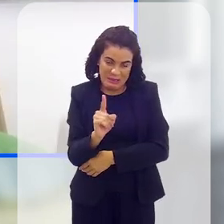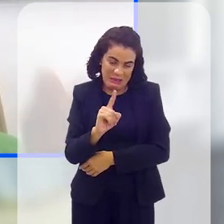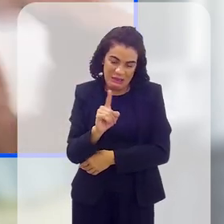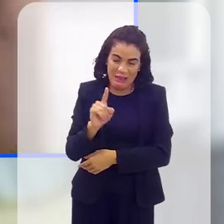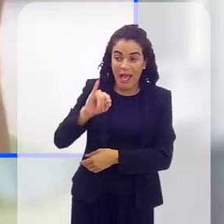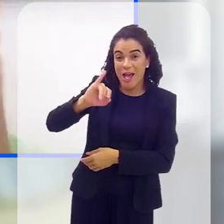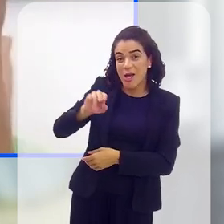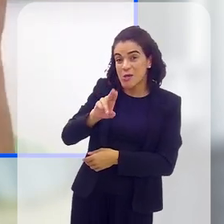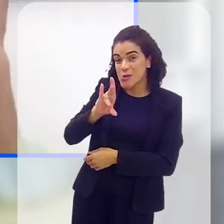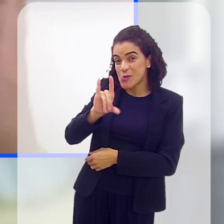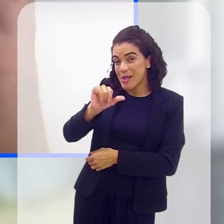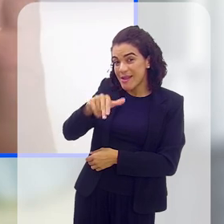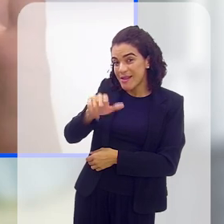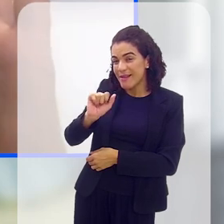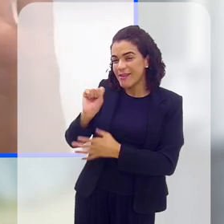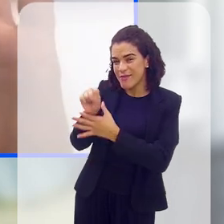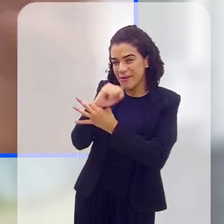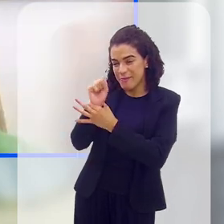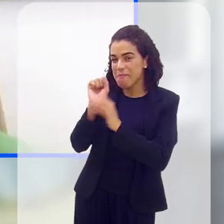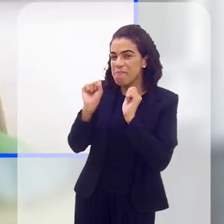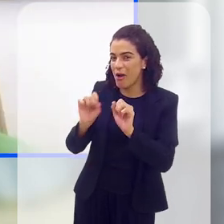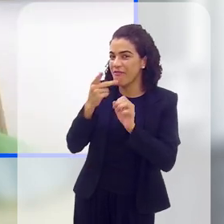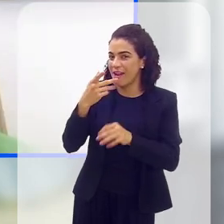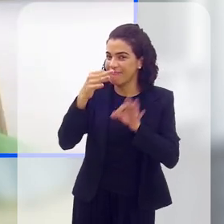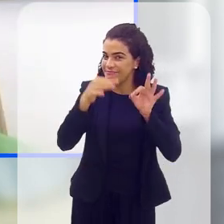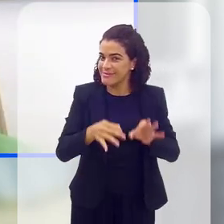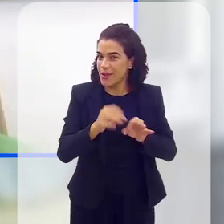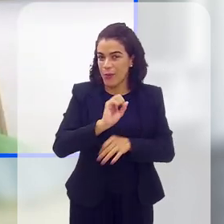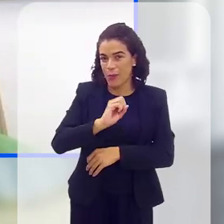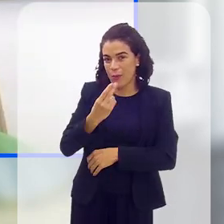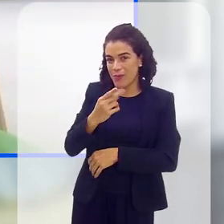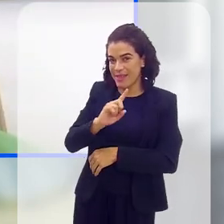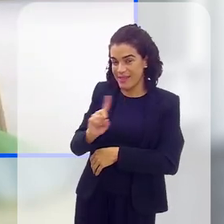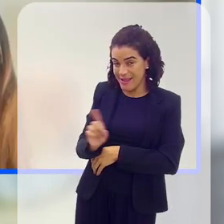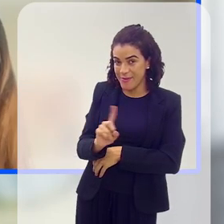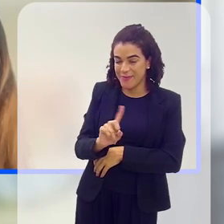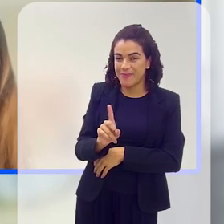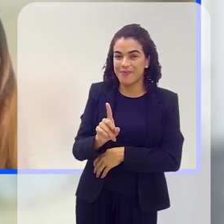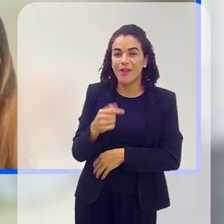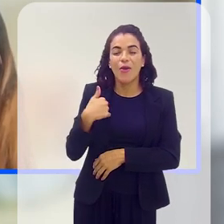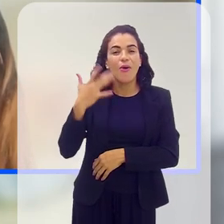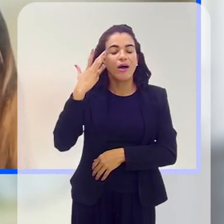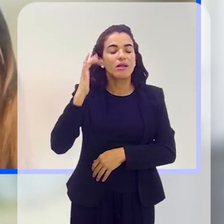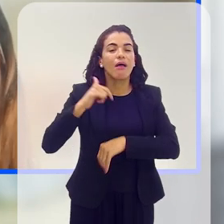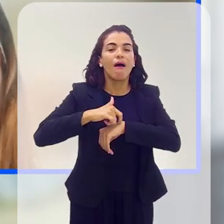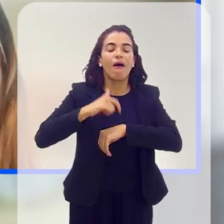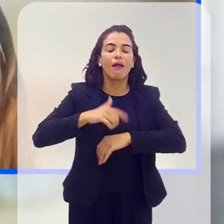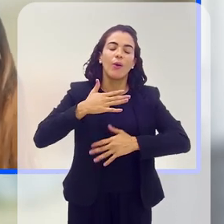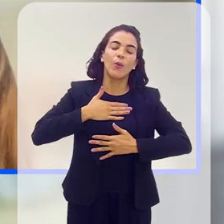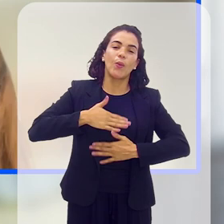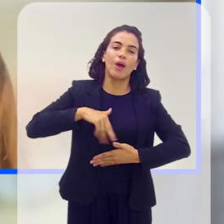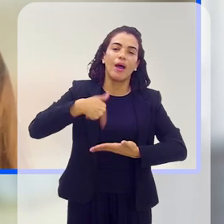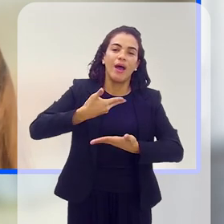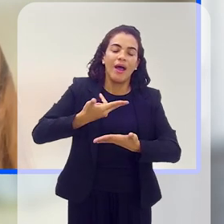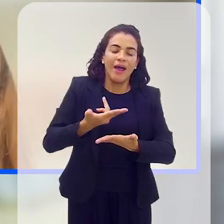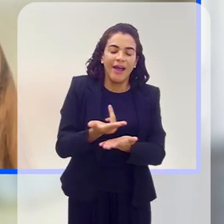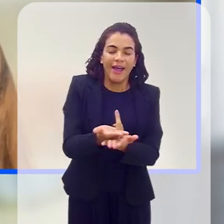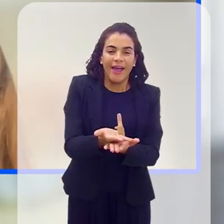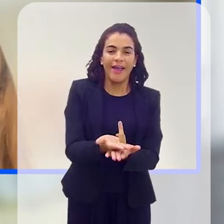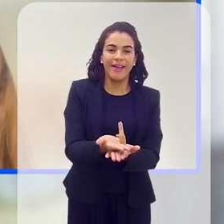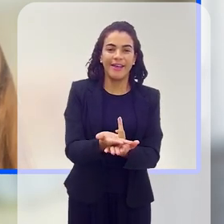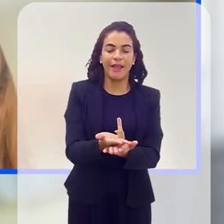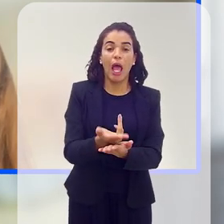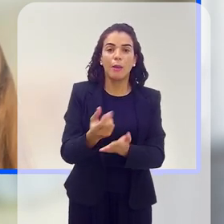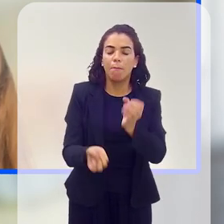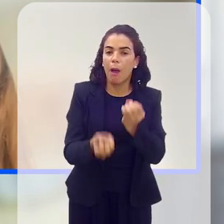depois a Juliana pode confirmar se realmente é, mas eu falava, eu acho que é na hora que o corpo relaxa, e aí vem